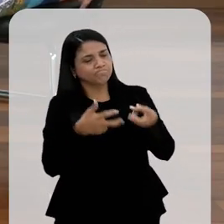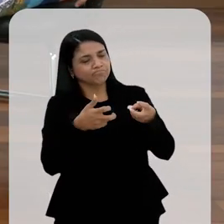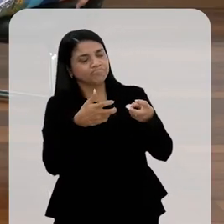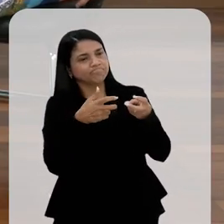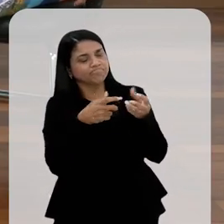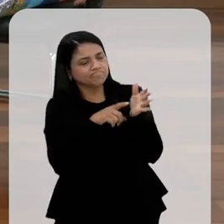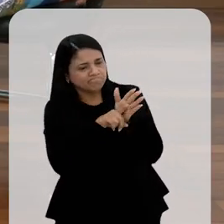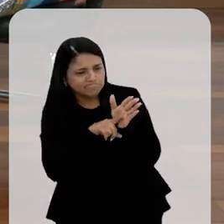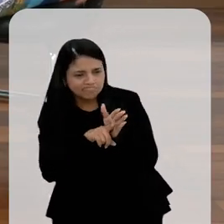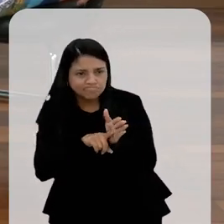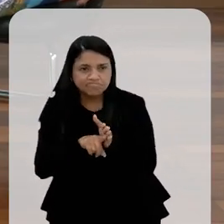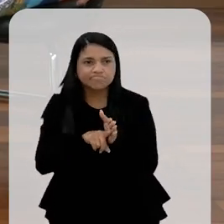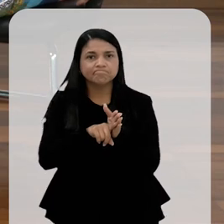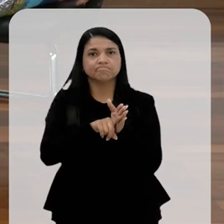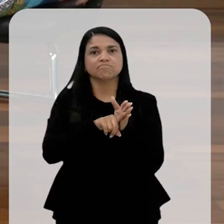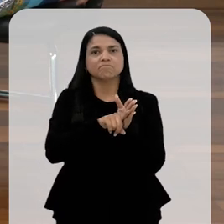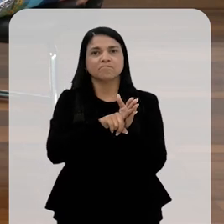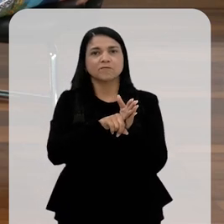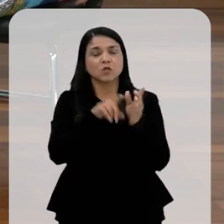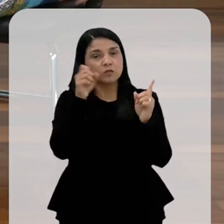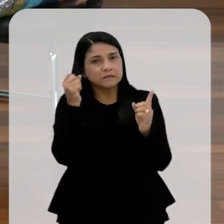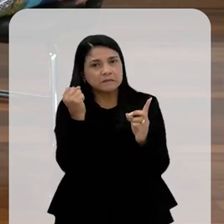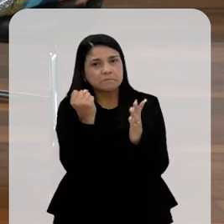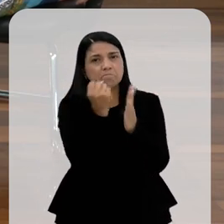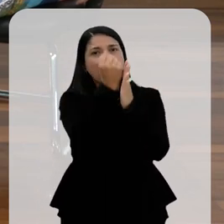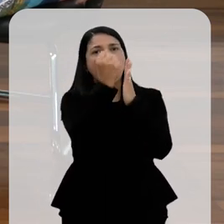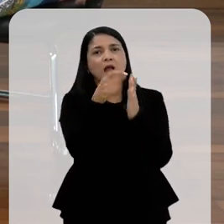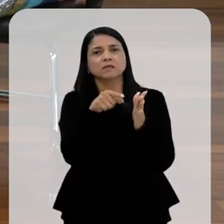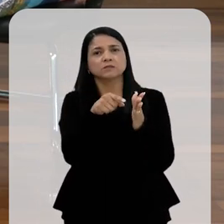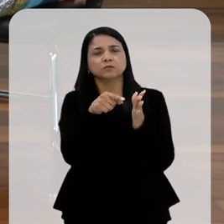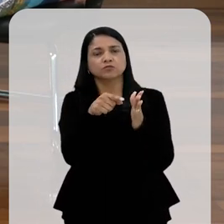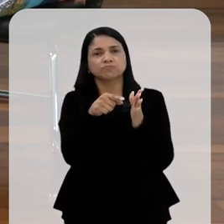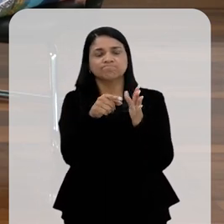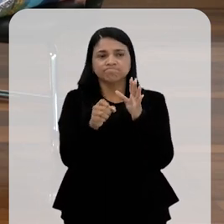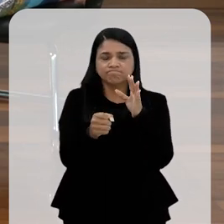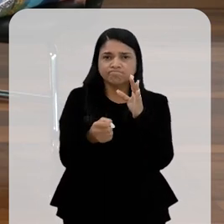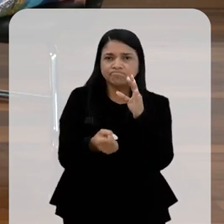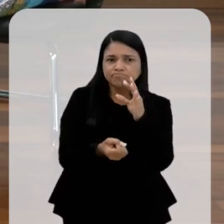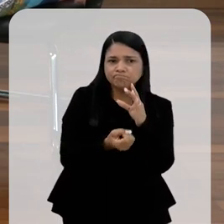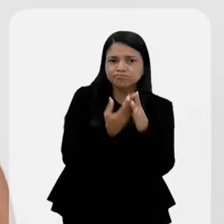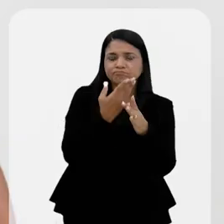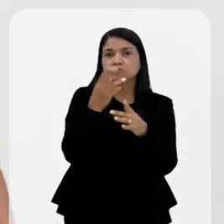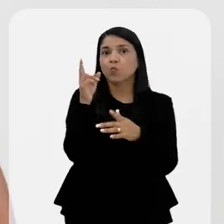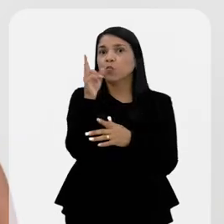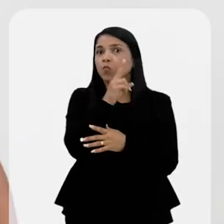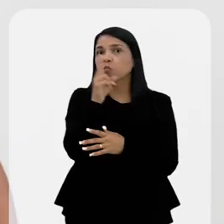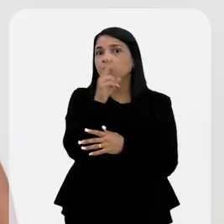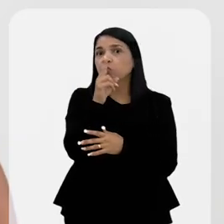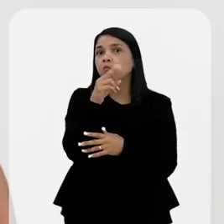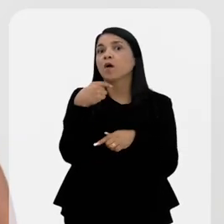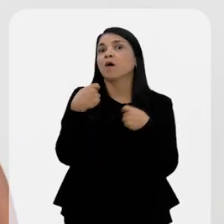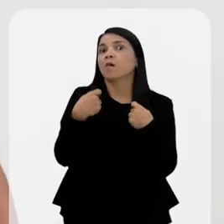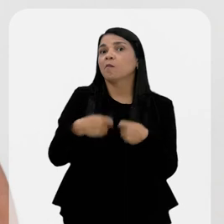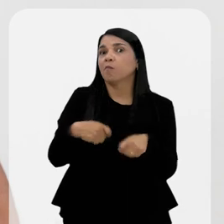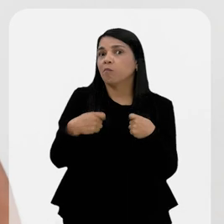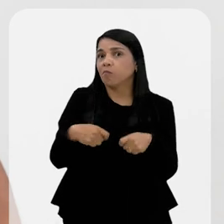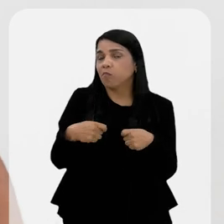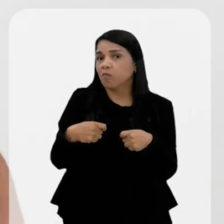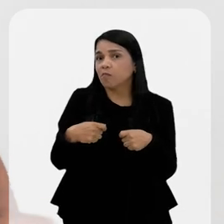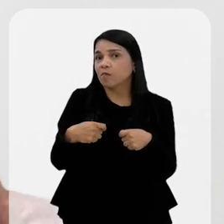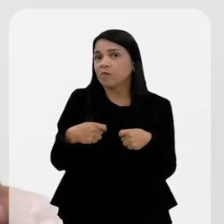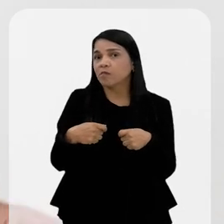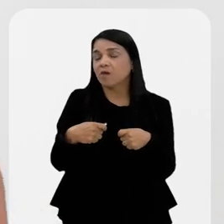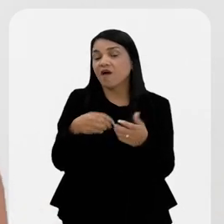verificamos que os impactos surgem de uma forma mais emergencial justamente pela